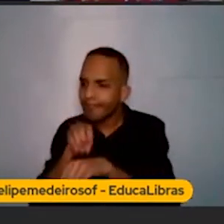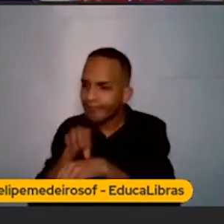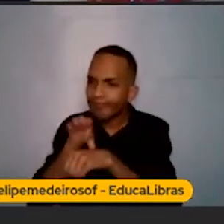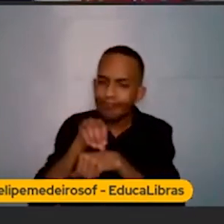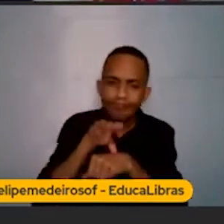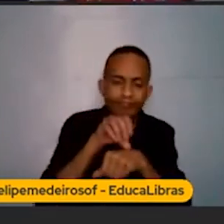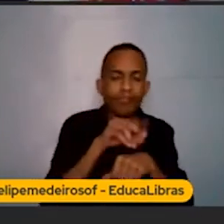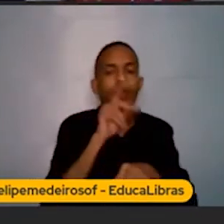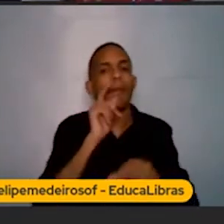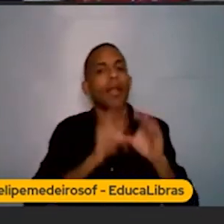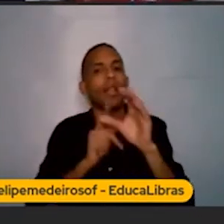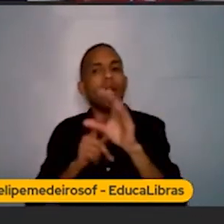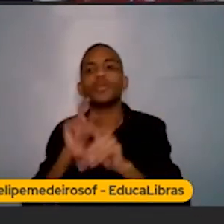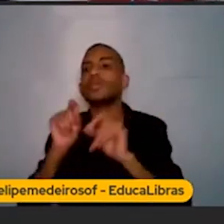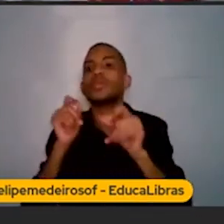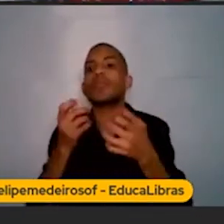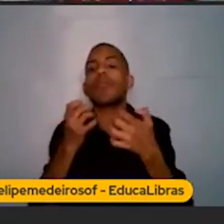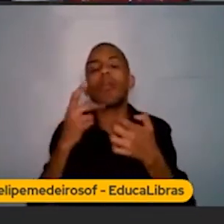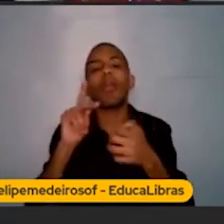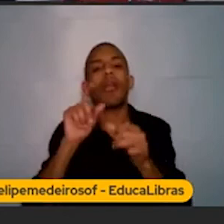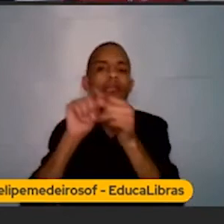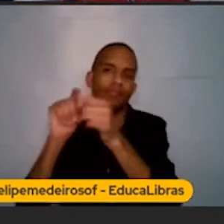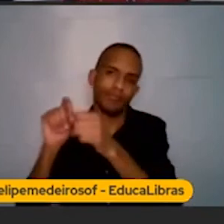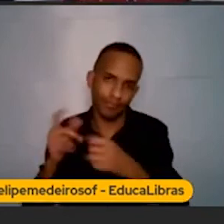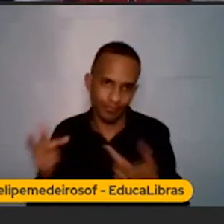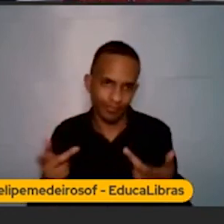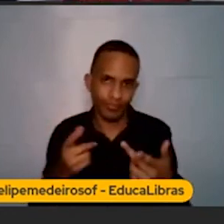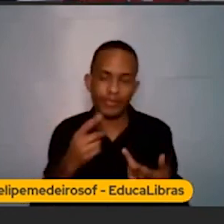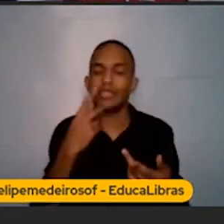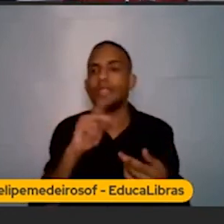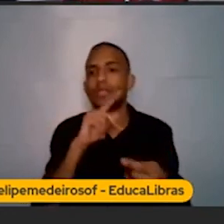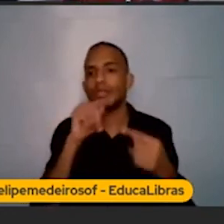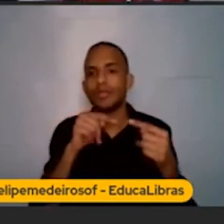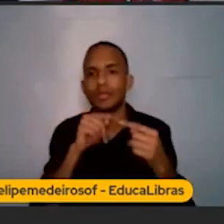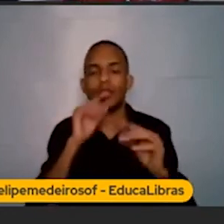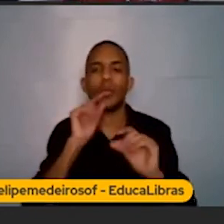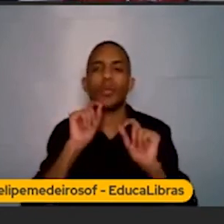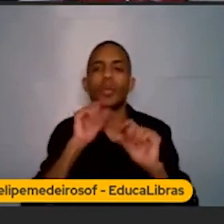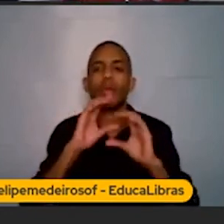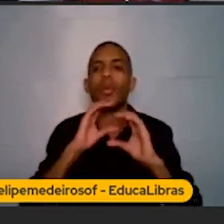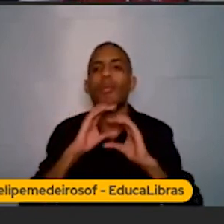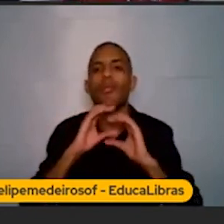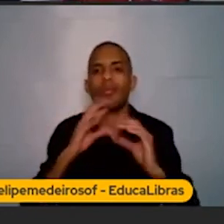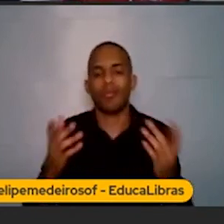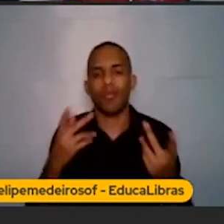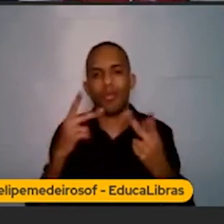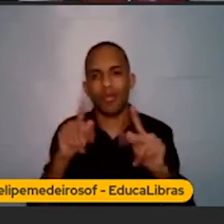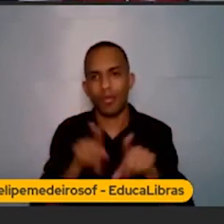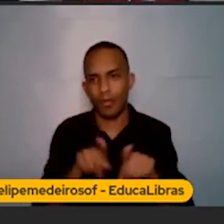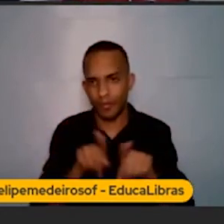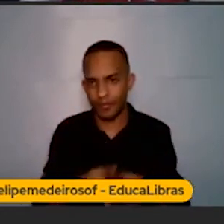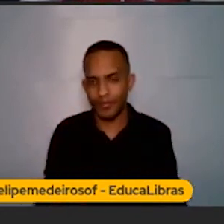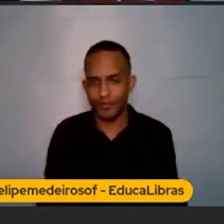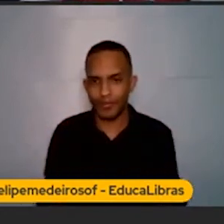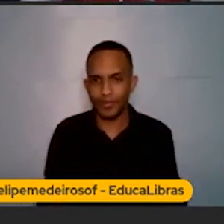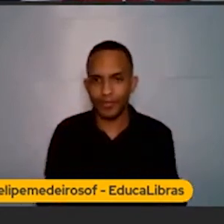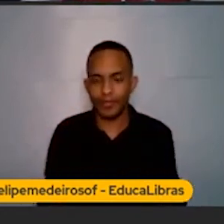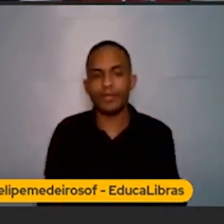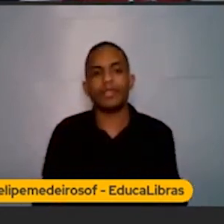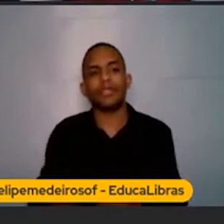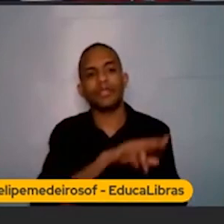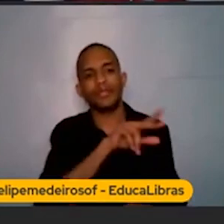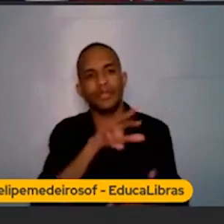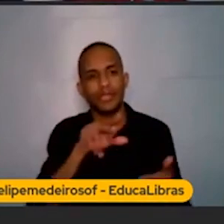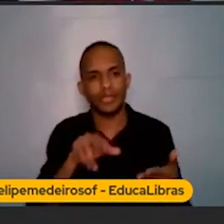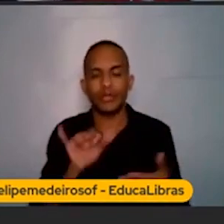os seus clientes o que você quer que ele faça. E justamente para você manter uma comunicação com eles. Então, quando você... Muitos youtubers,